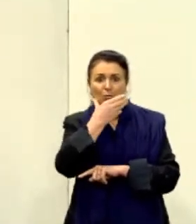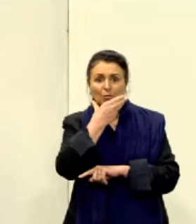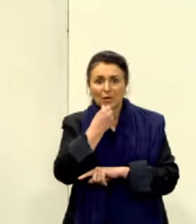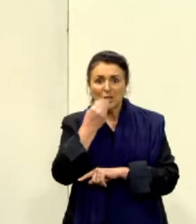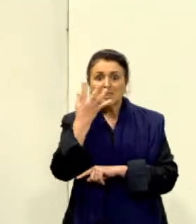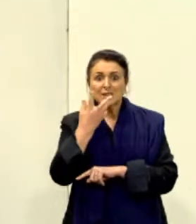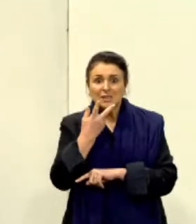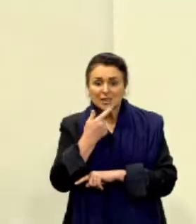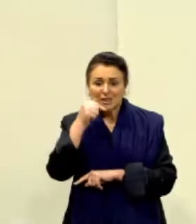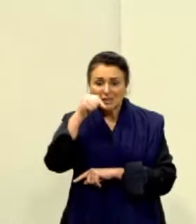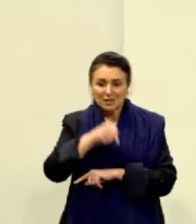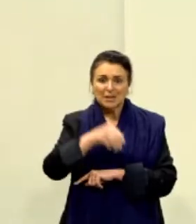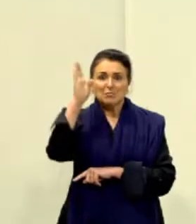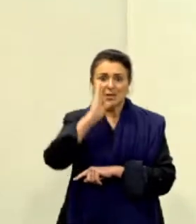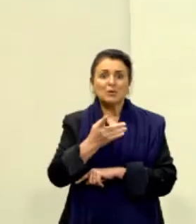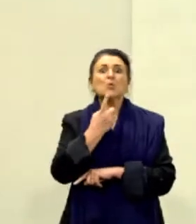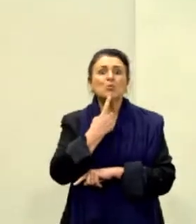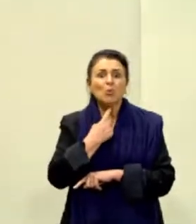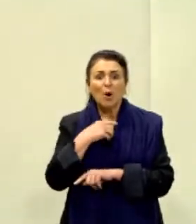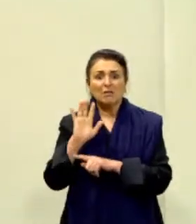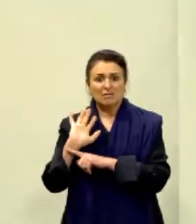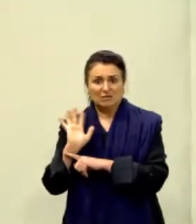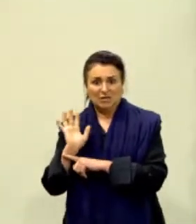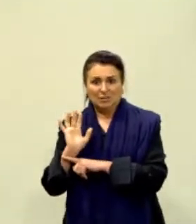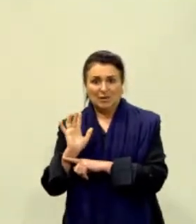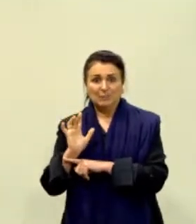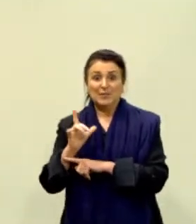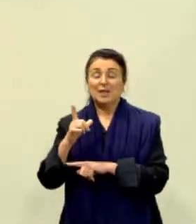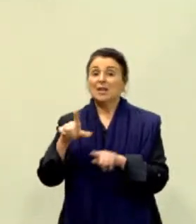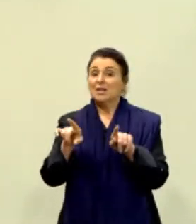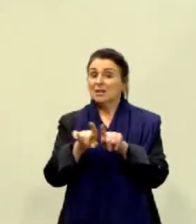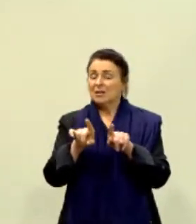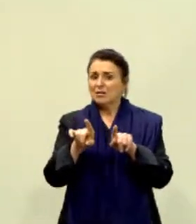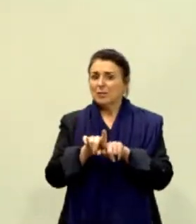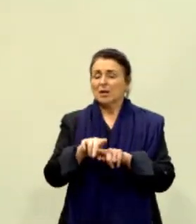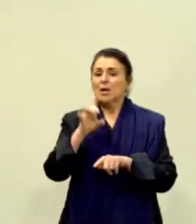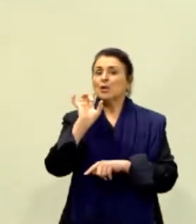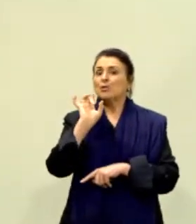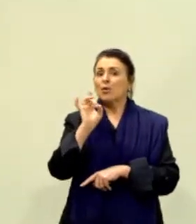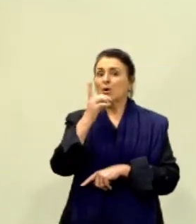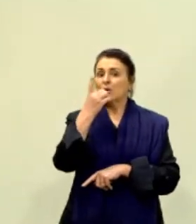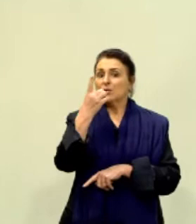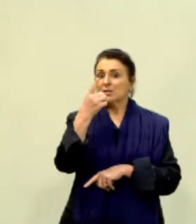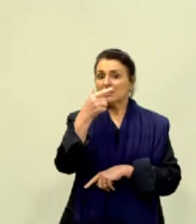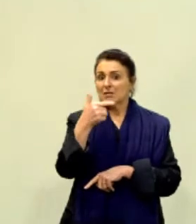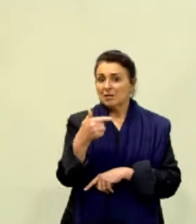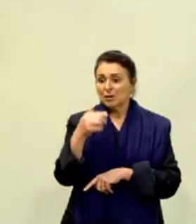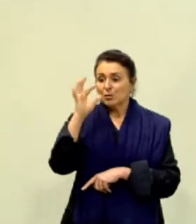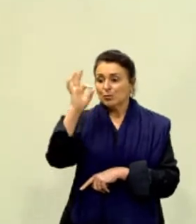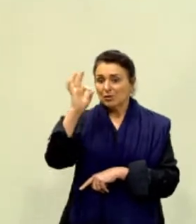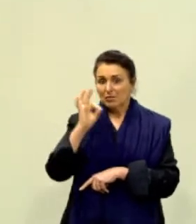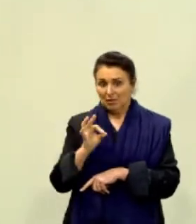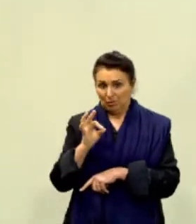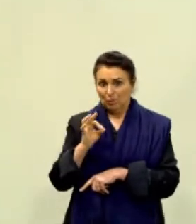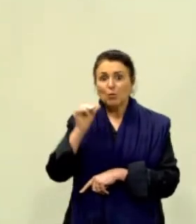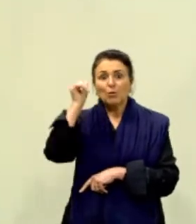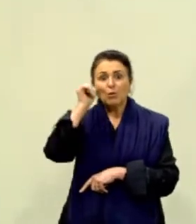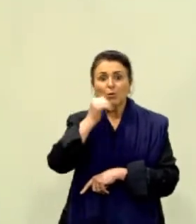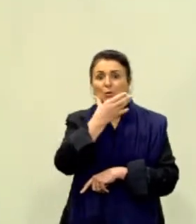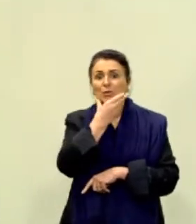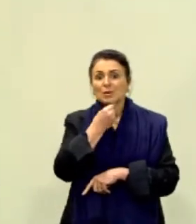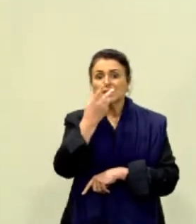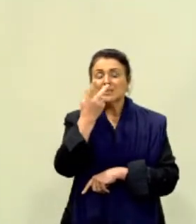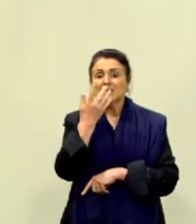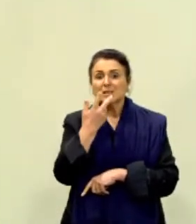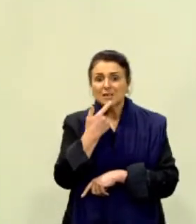E aí vai ter um outro dado muito interessante, ó. Somente 17% dos brasileiros, olha só,